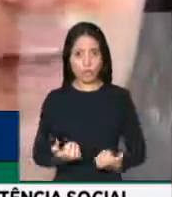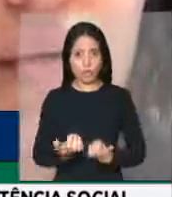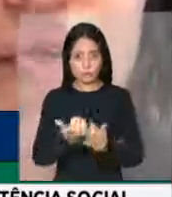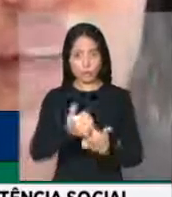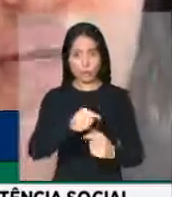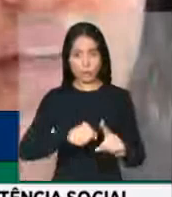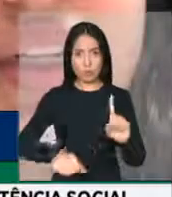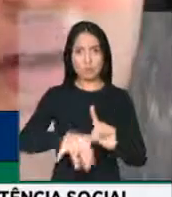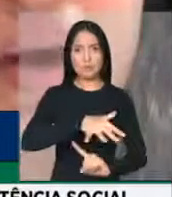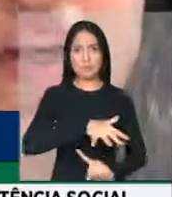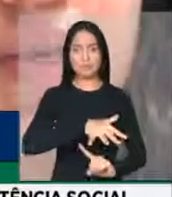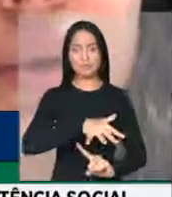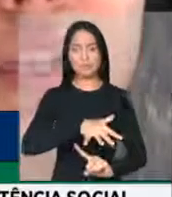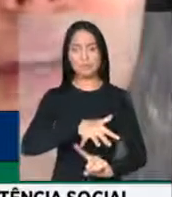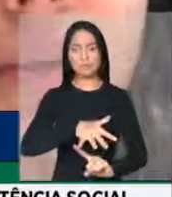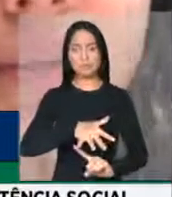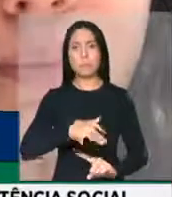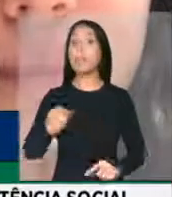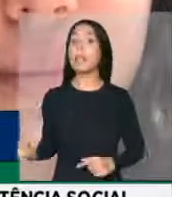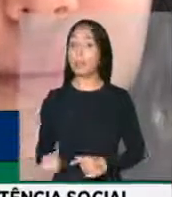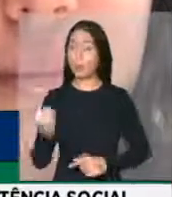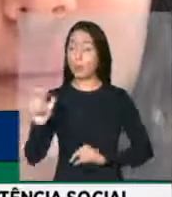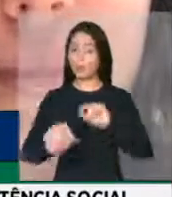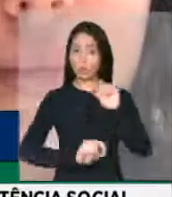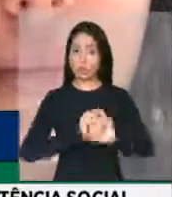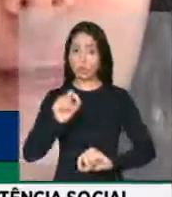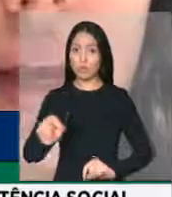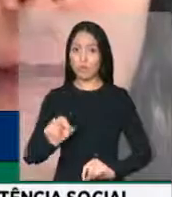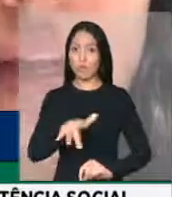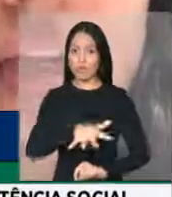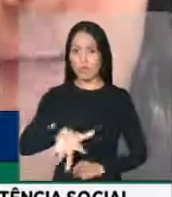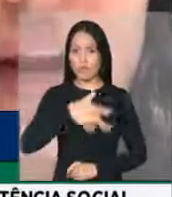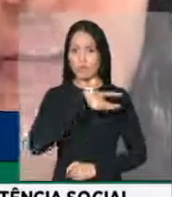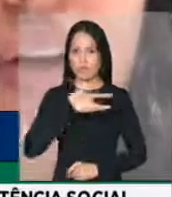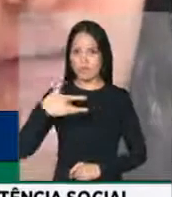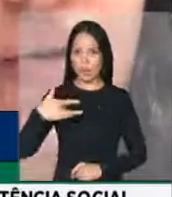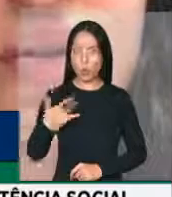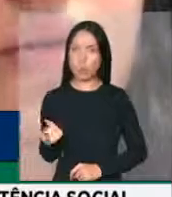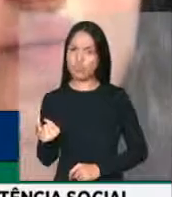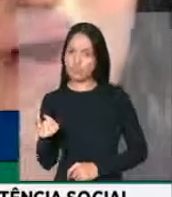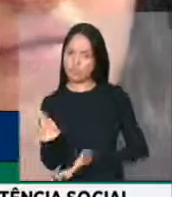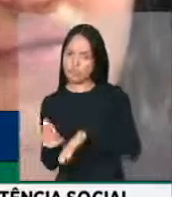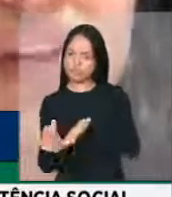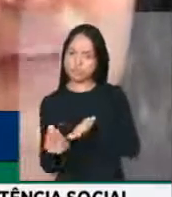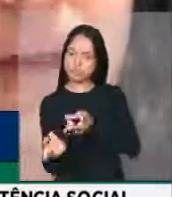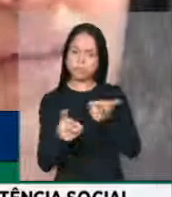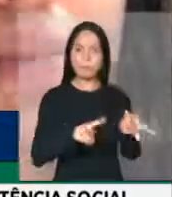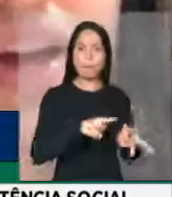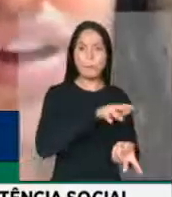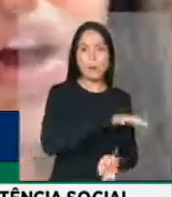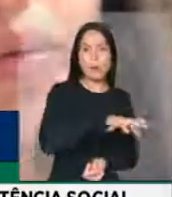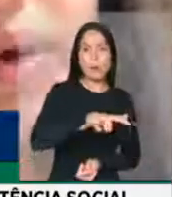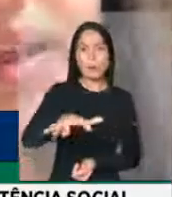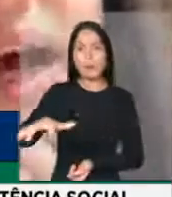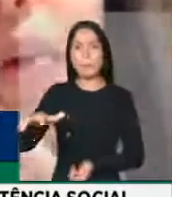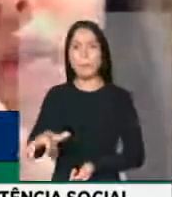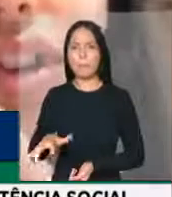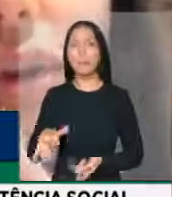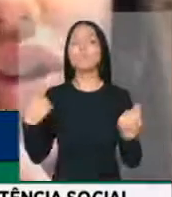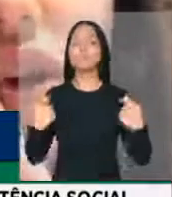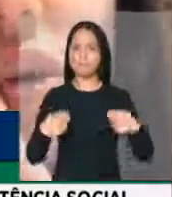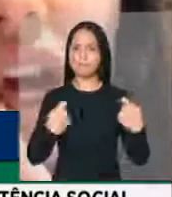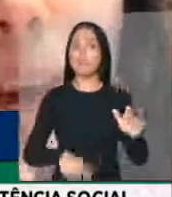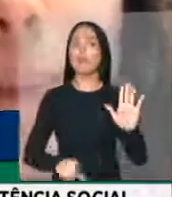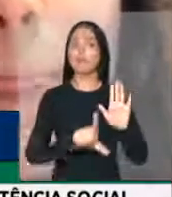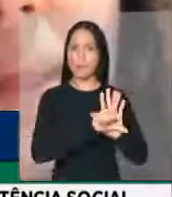no âmbito da saúde, essa autorização para a transposição e a transferência de recursos entre os blocos de financiamento depende da lei complementar por